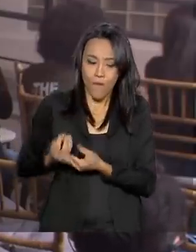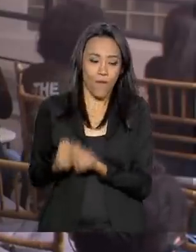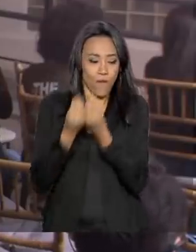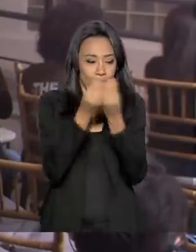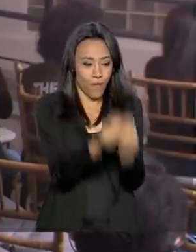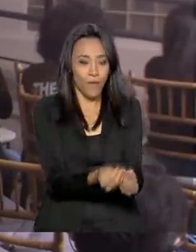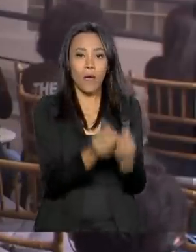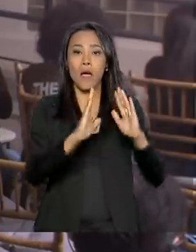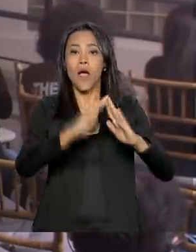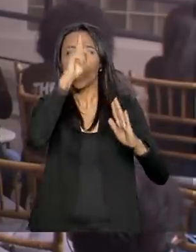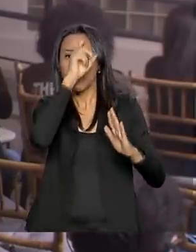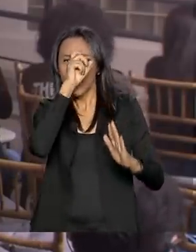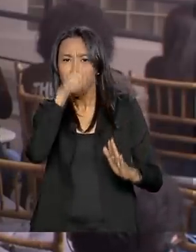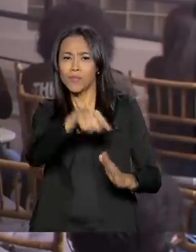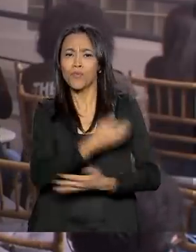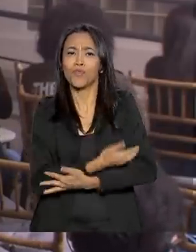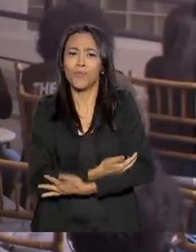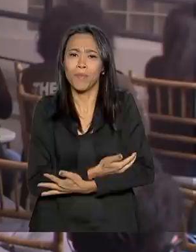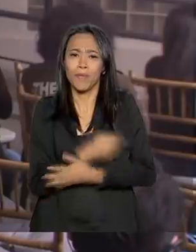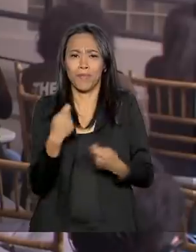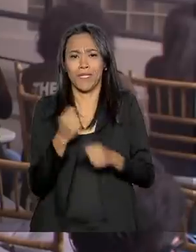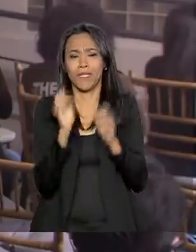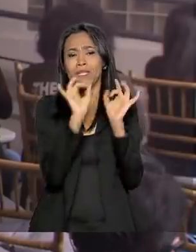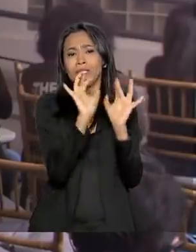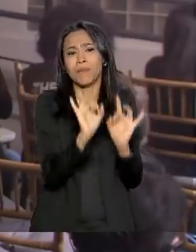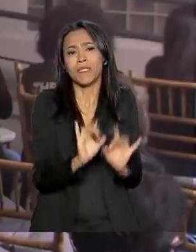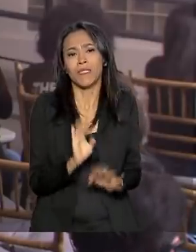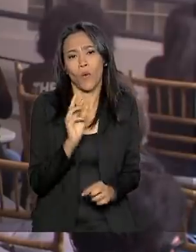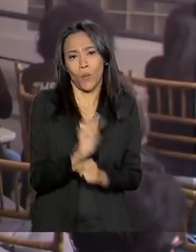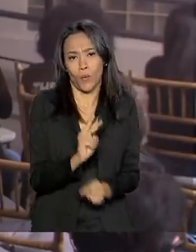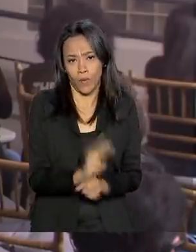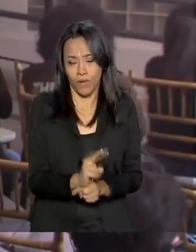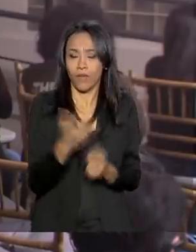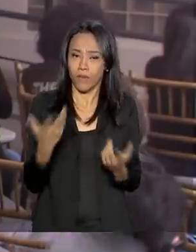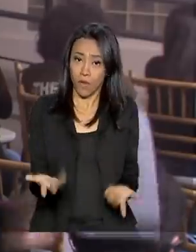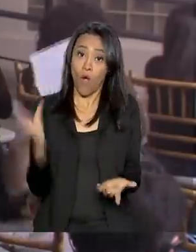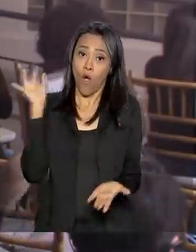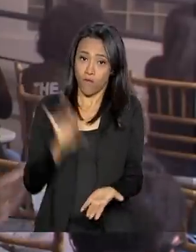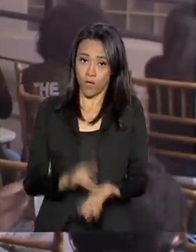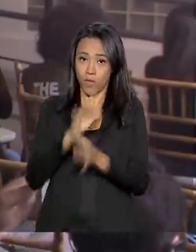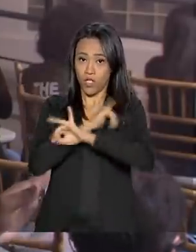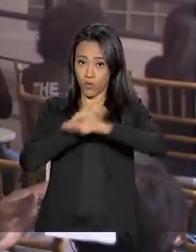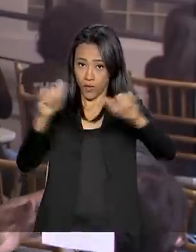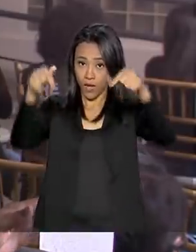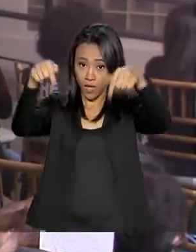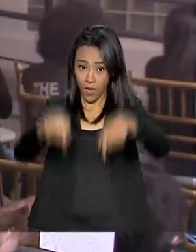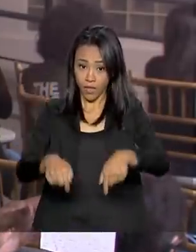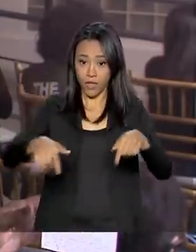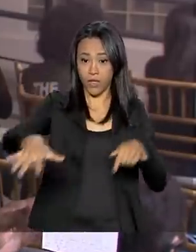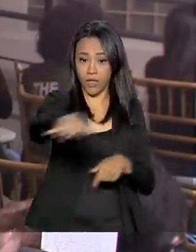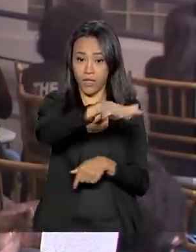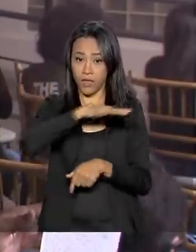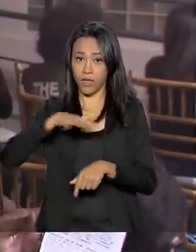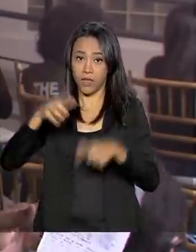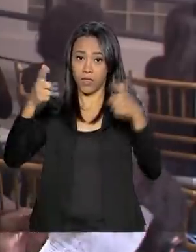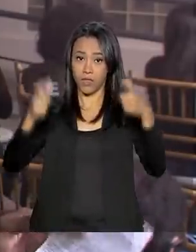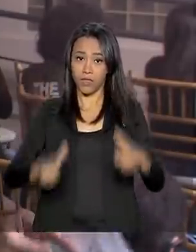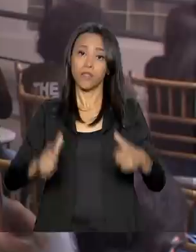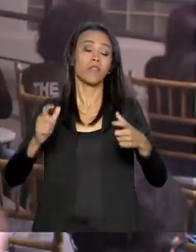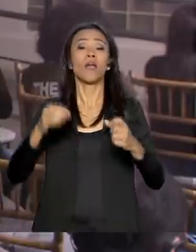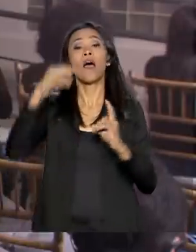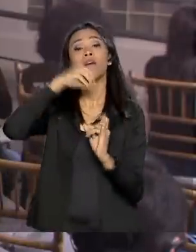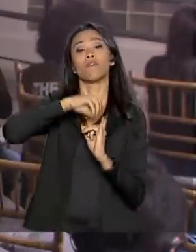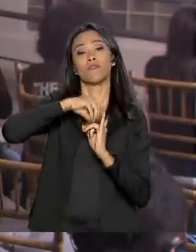e que necessitam de cuidados especiais. A campanha está sendo lançada oficialmente aqui no Banco de Leite do Instituto Fernando Figueiras da